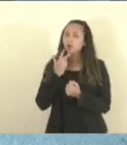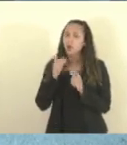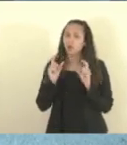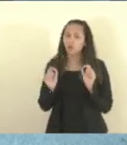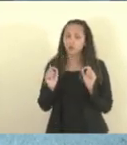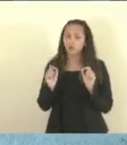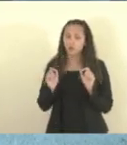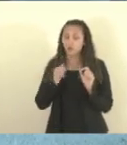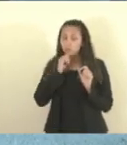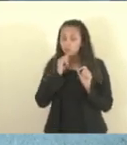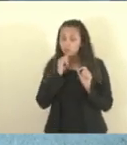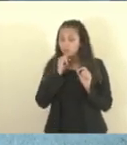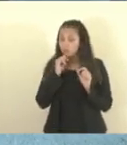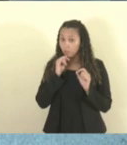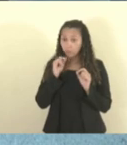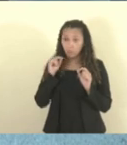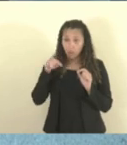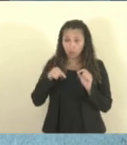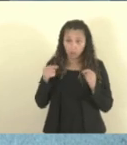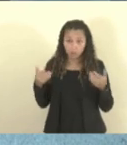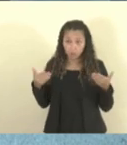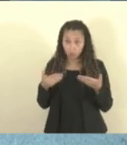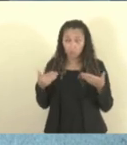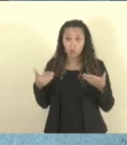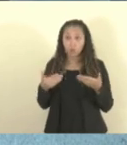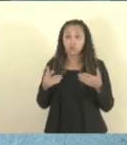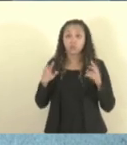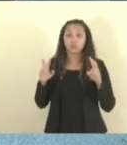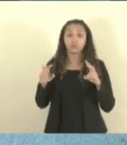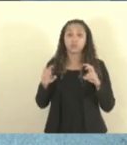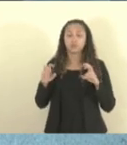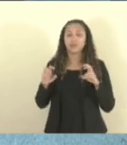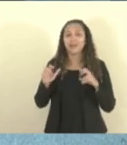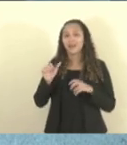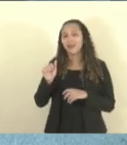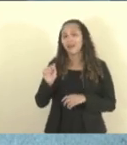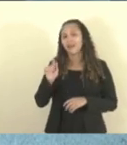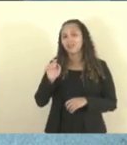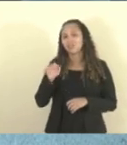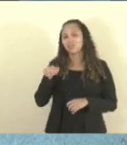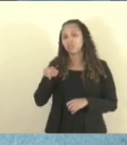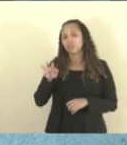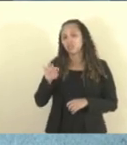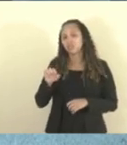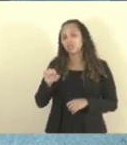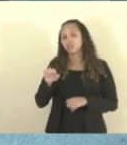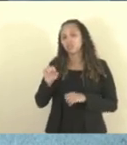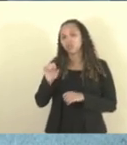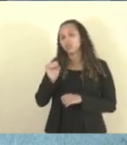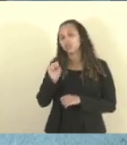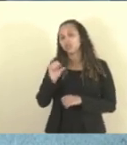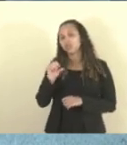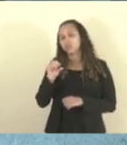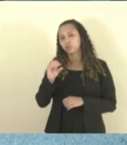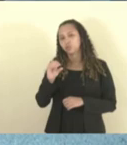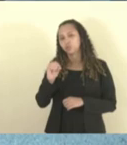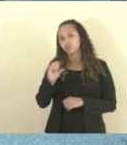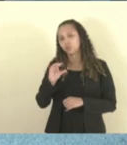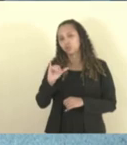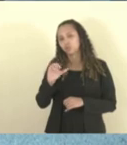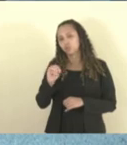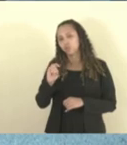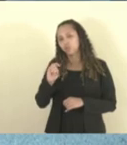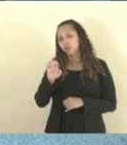aqui os agentes socioeducativos. Eu gostaria que V. Exª, entendeu,